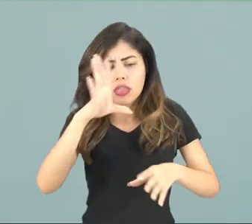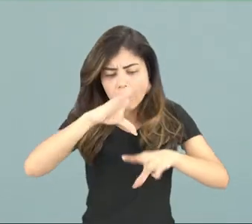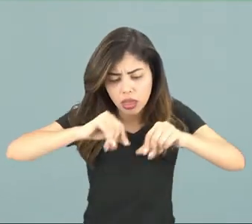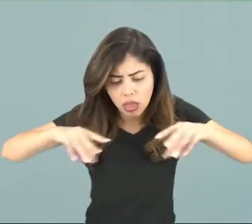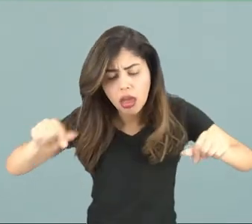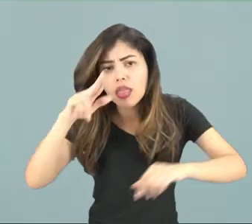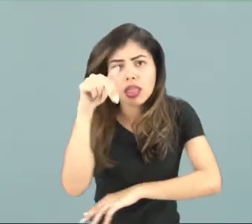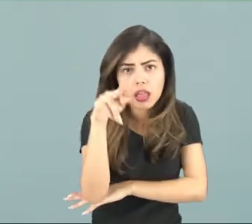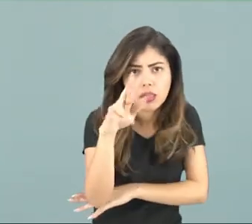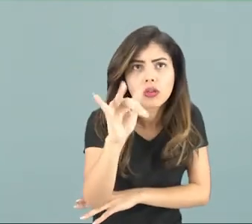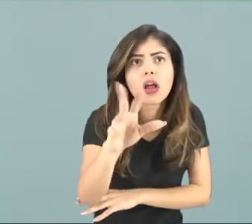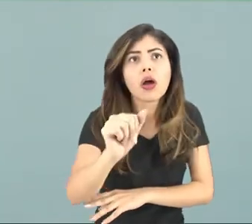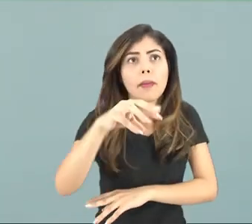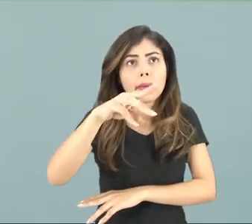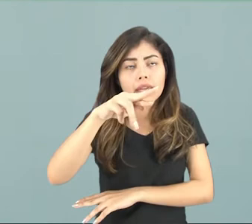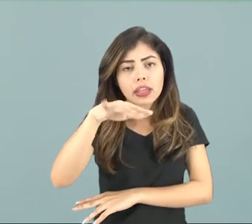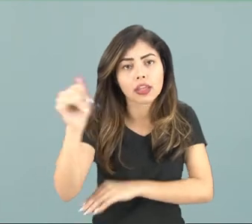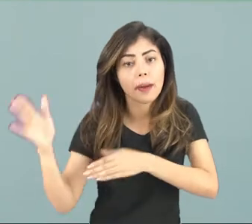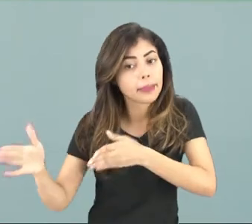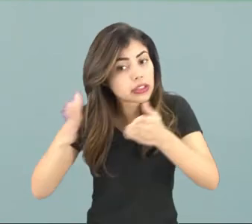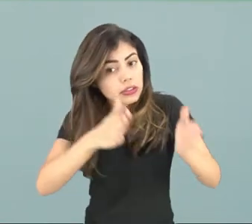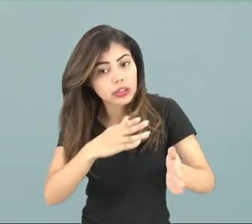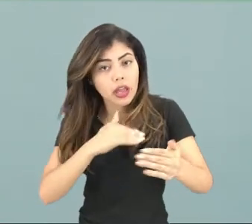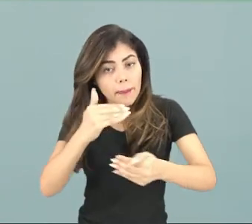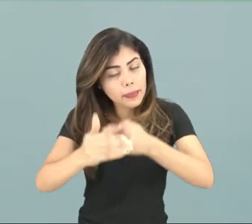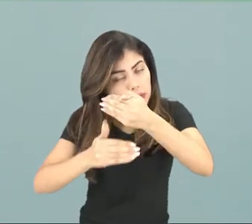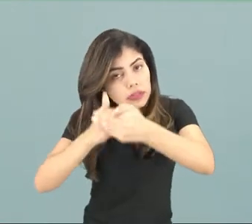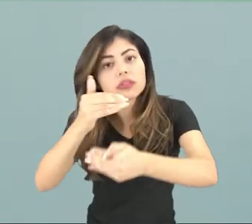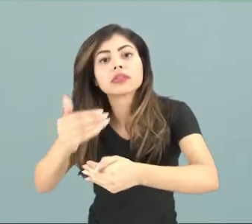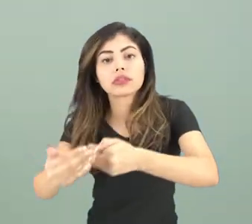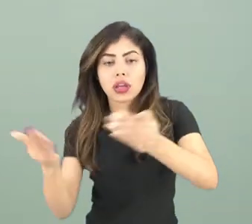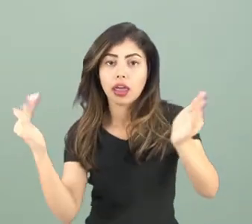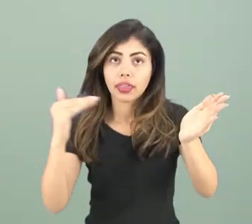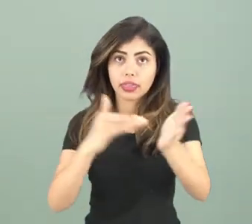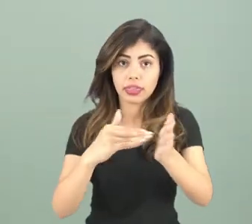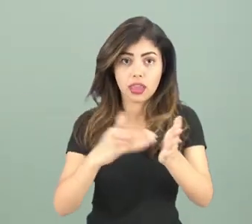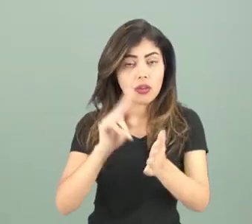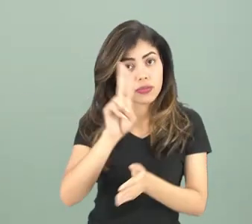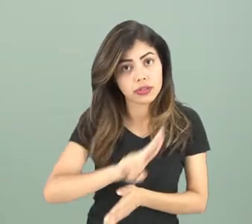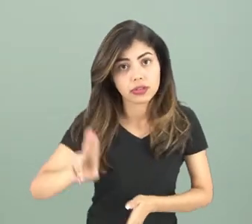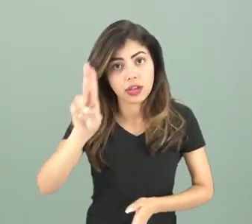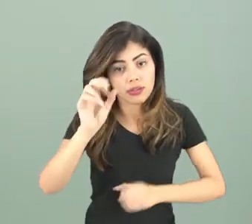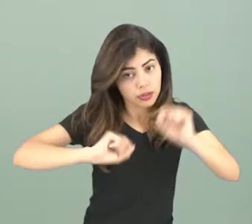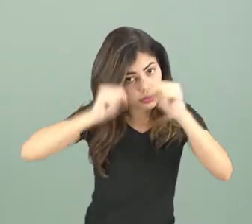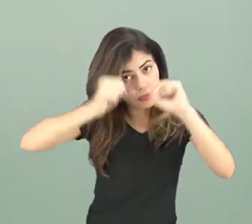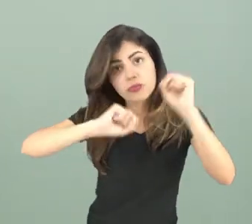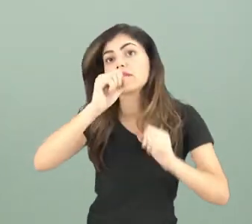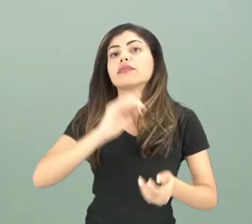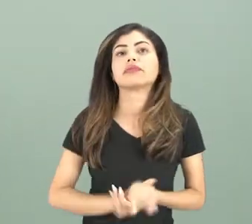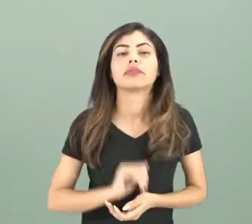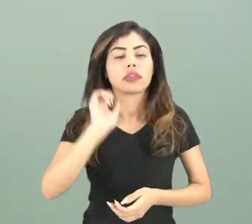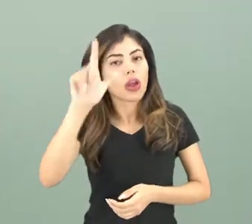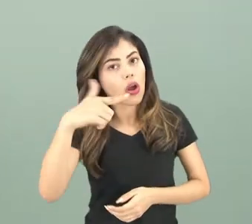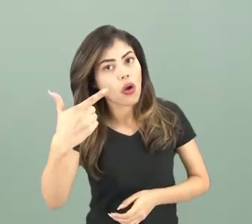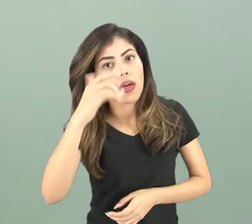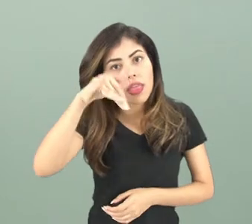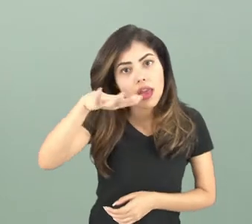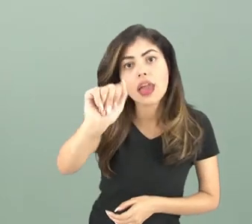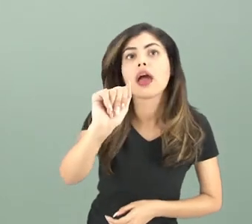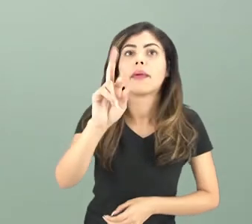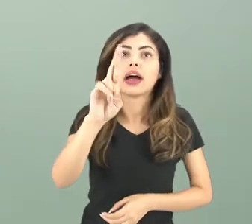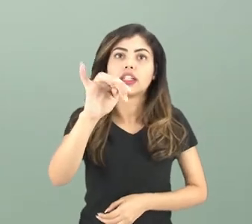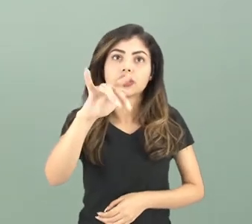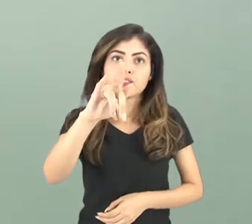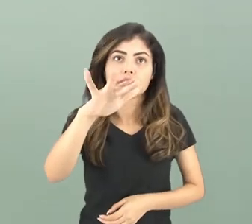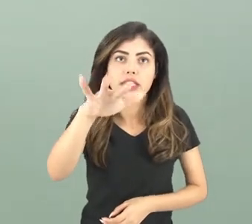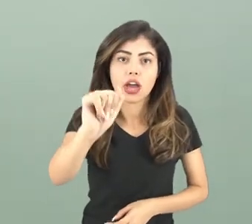natural, que é a magnetita e a partir daí ele passa por processos até ser utilizado na indústria. E o outro é o imã artificial,